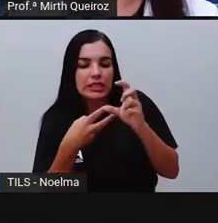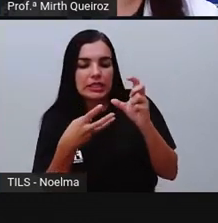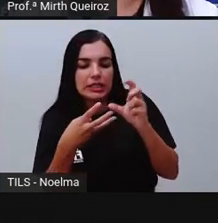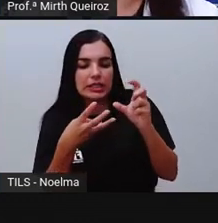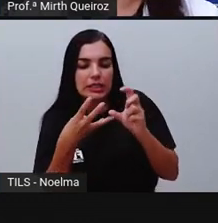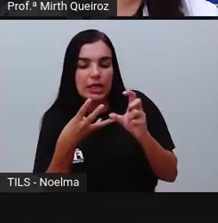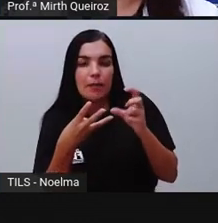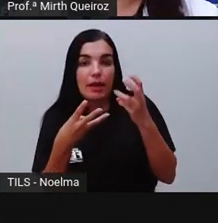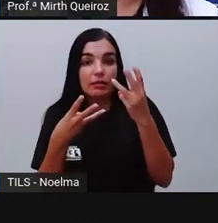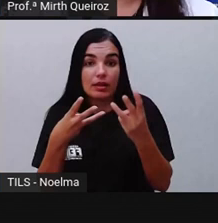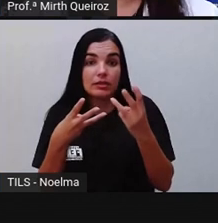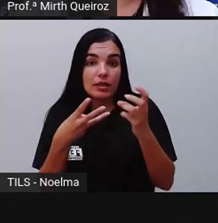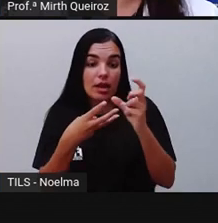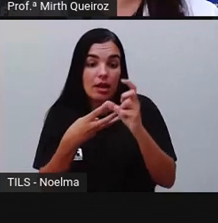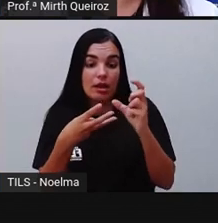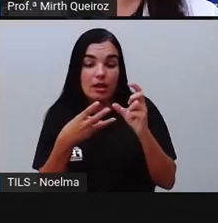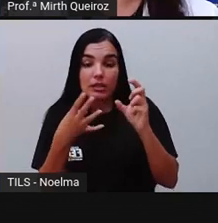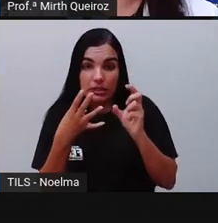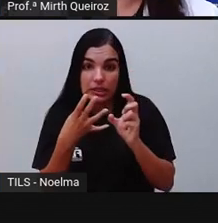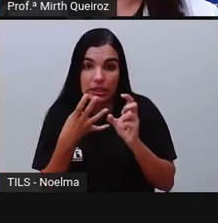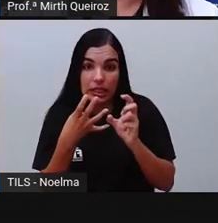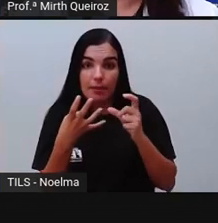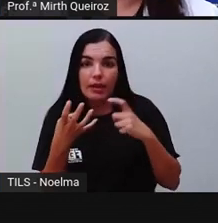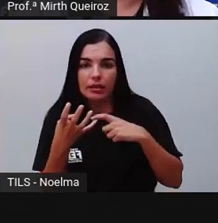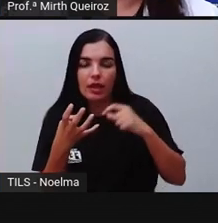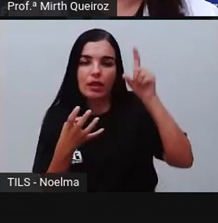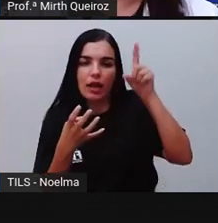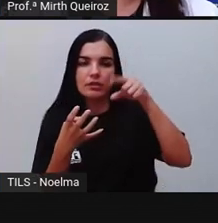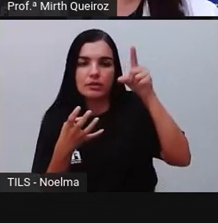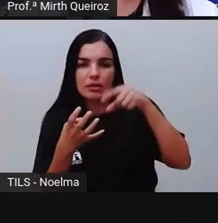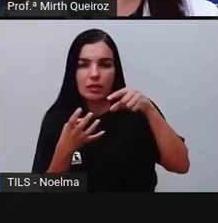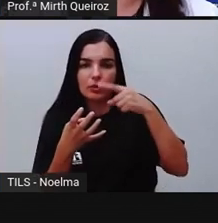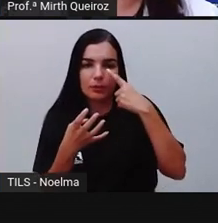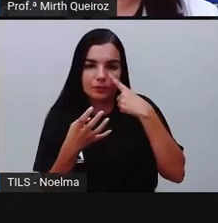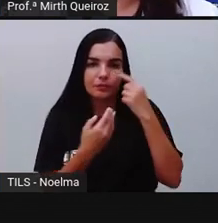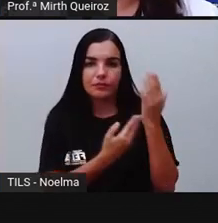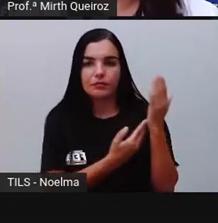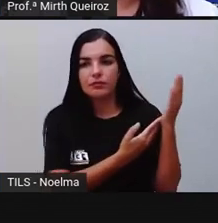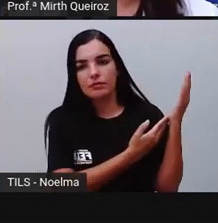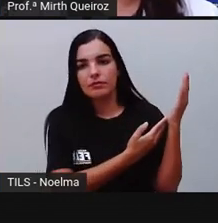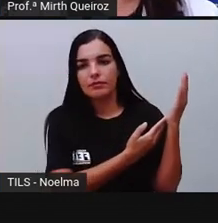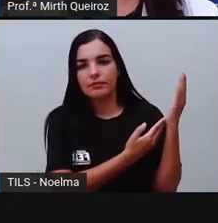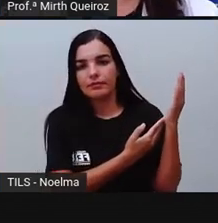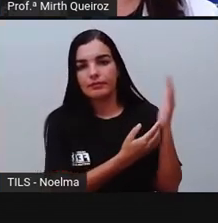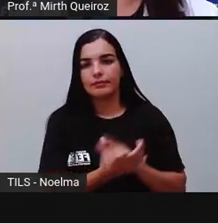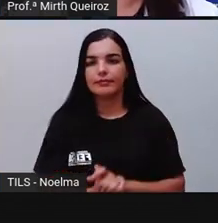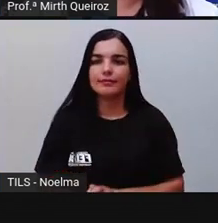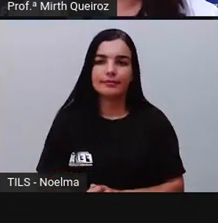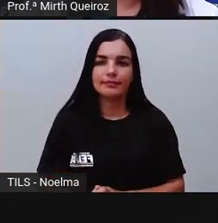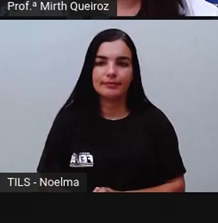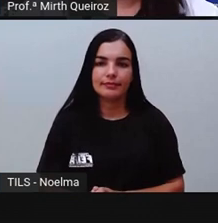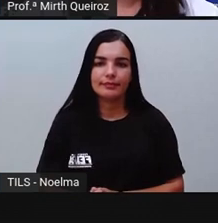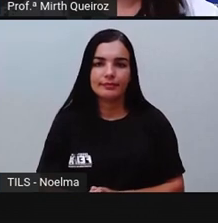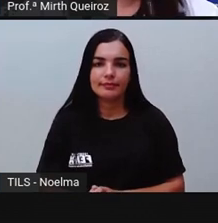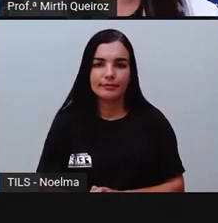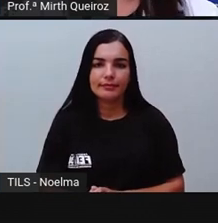ácaro, câmara, ônibus, tímpano,